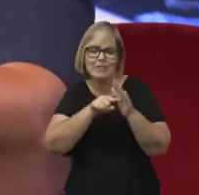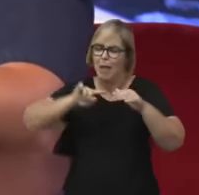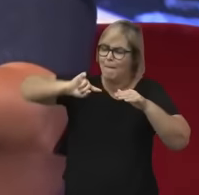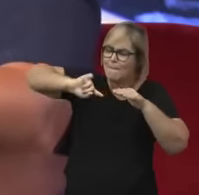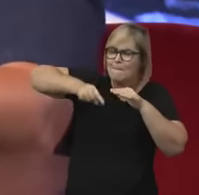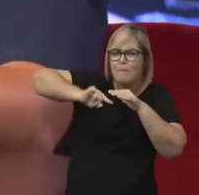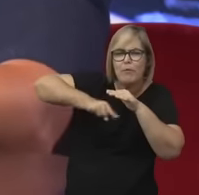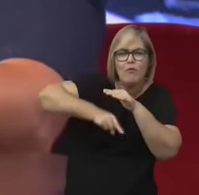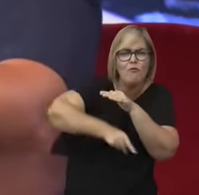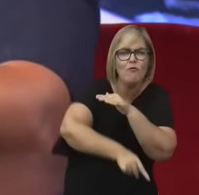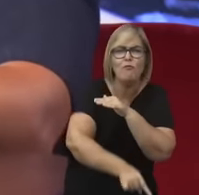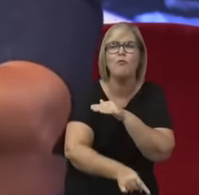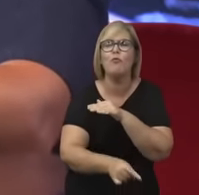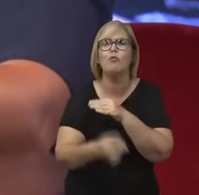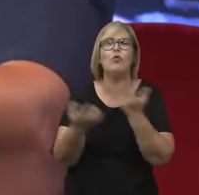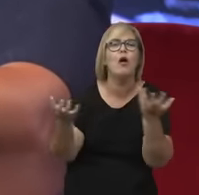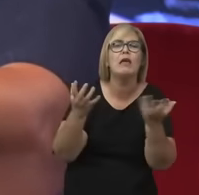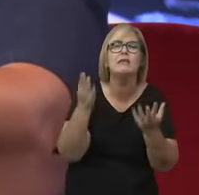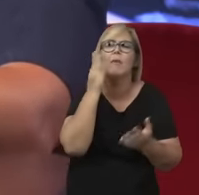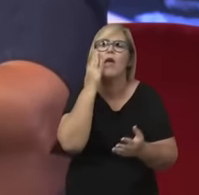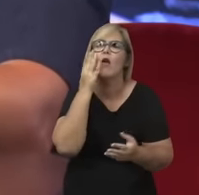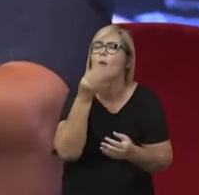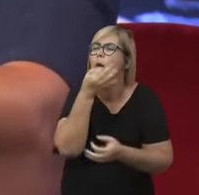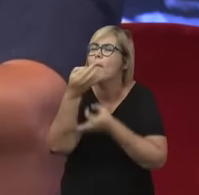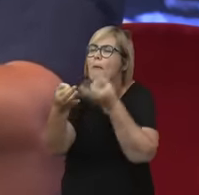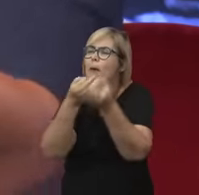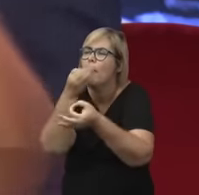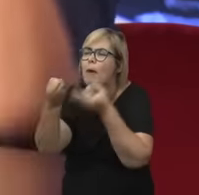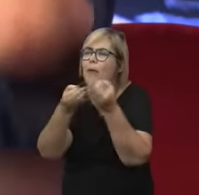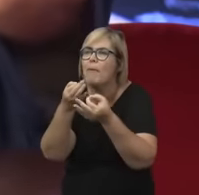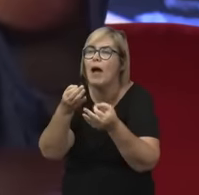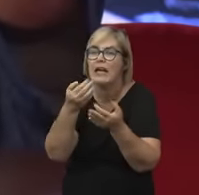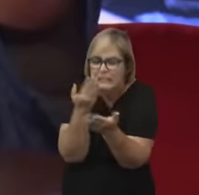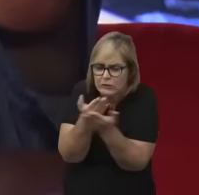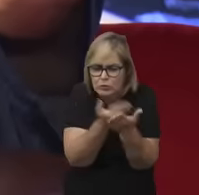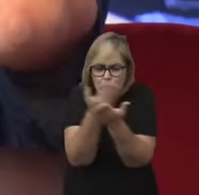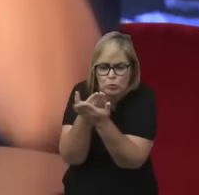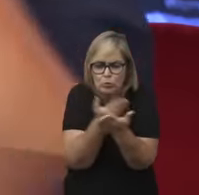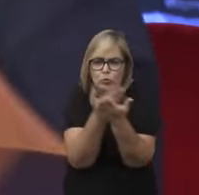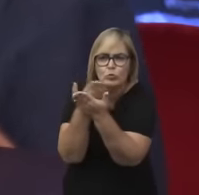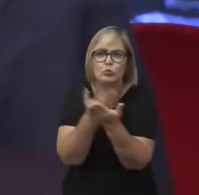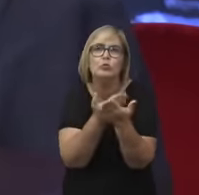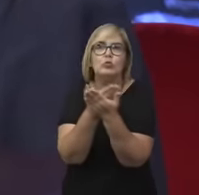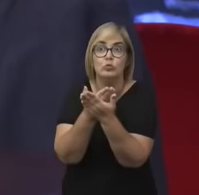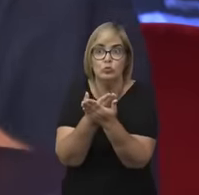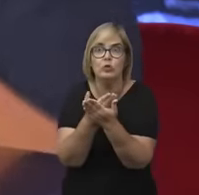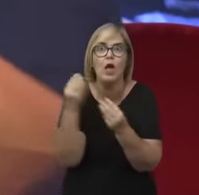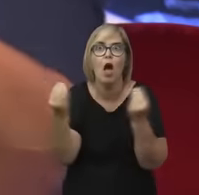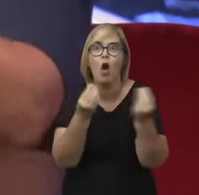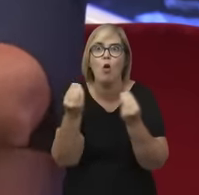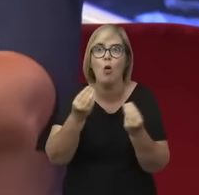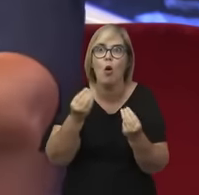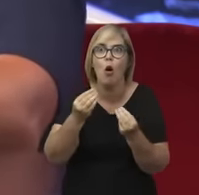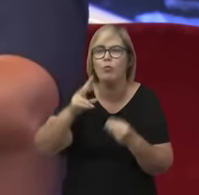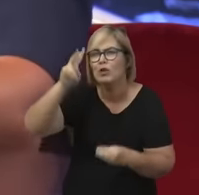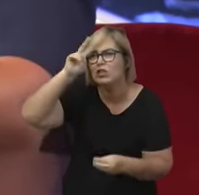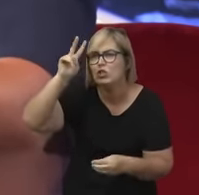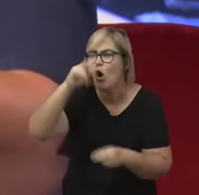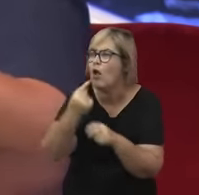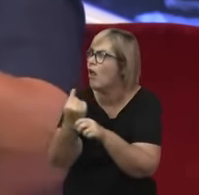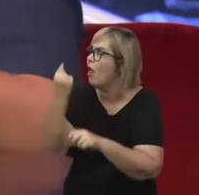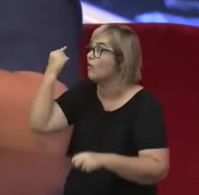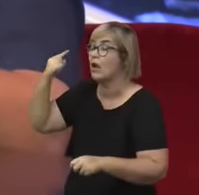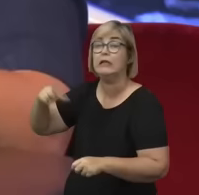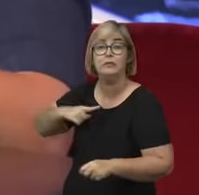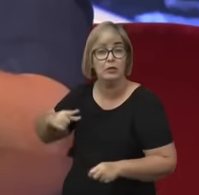reconstruir os argumentos, fazer a exegese, fazer o estudo das obras, obras muito complexas, obras